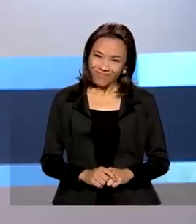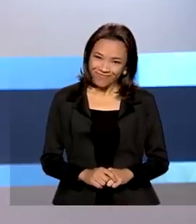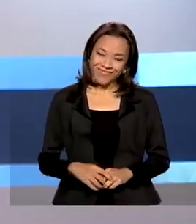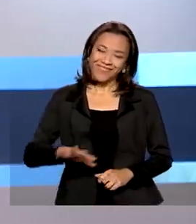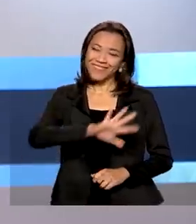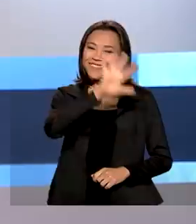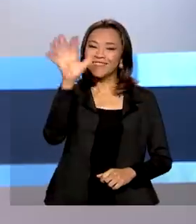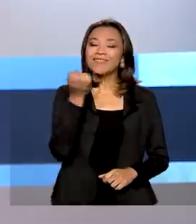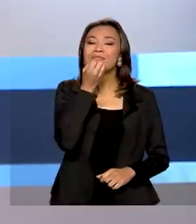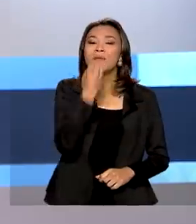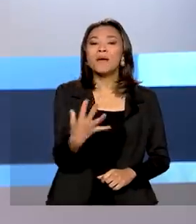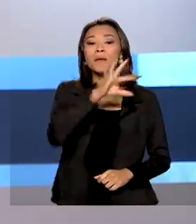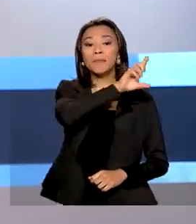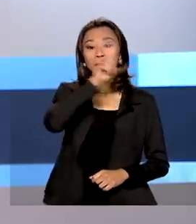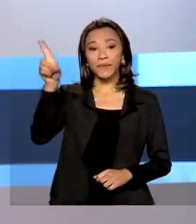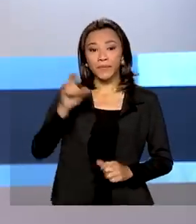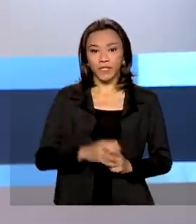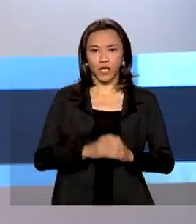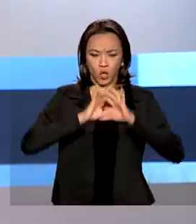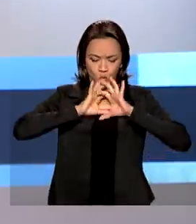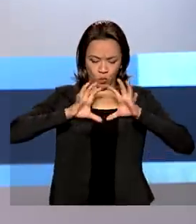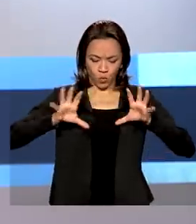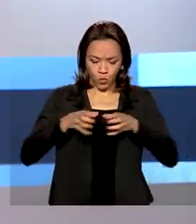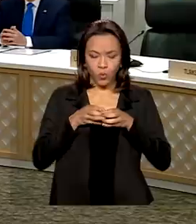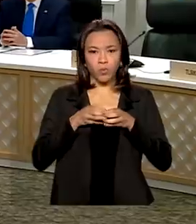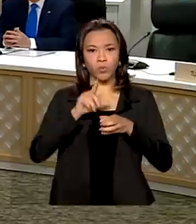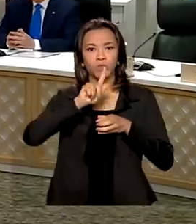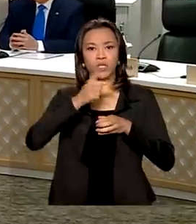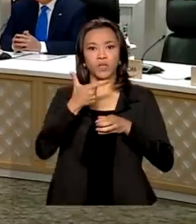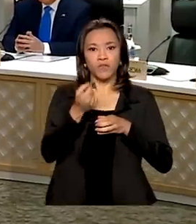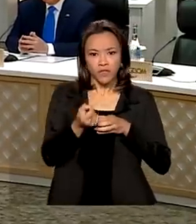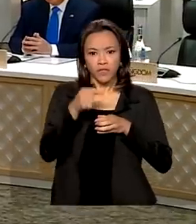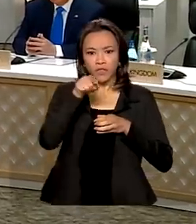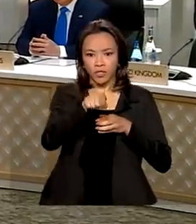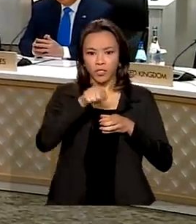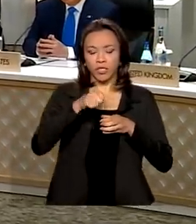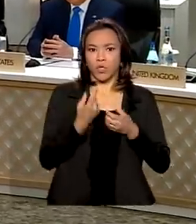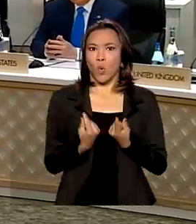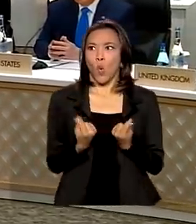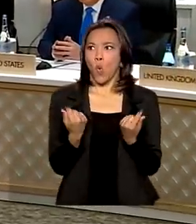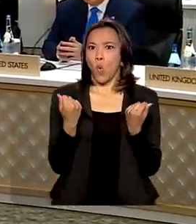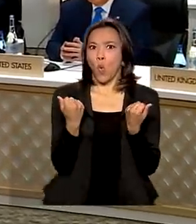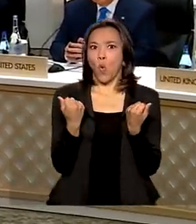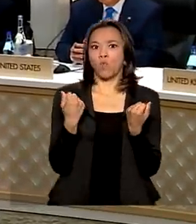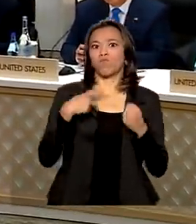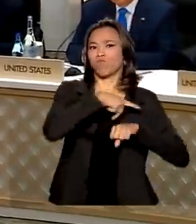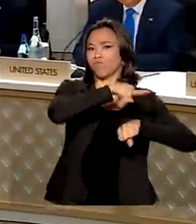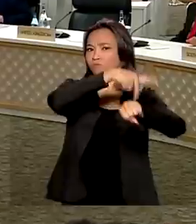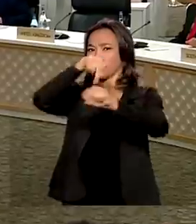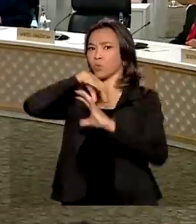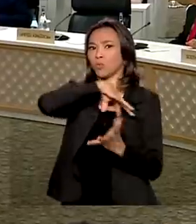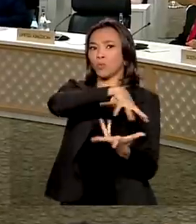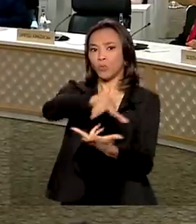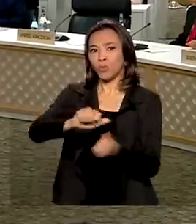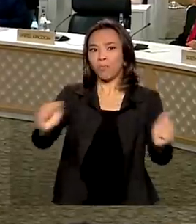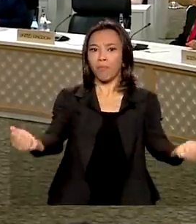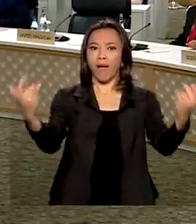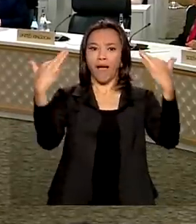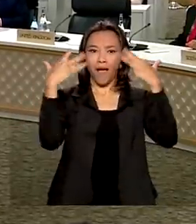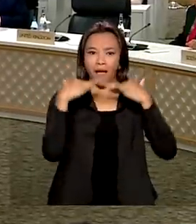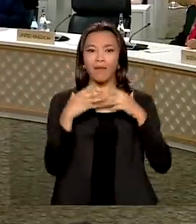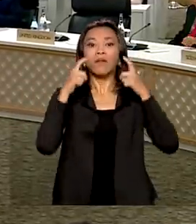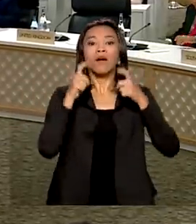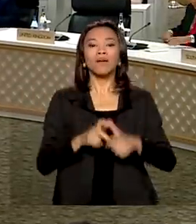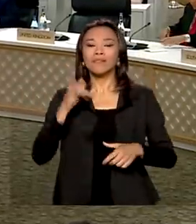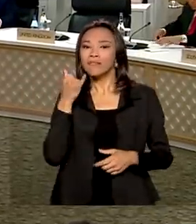Olá, bom dia. Cúpula do G20. Maiores economias do mundo vão se reunir no próximo dia 30 em Roma, na